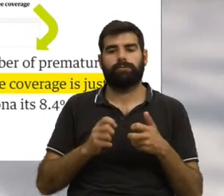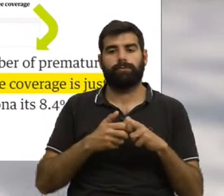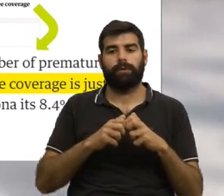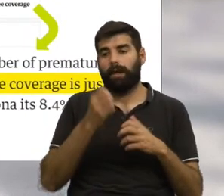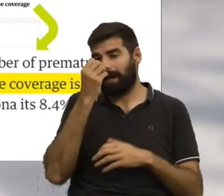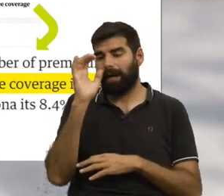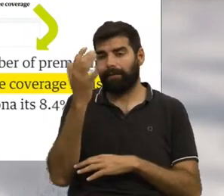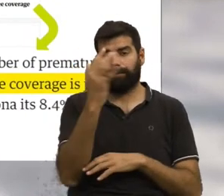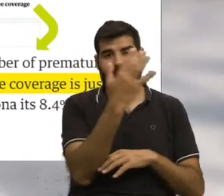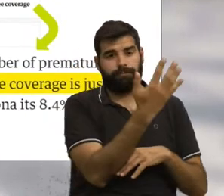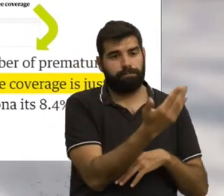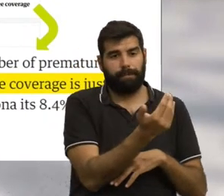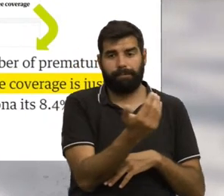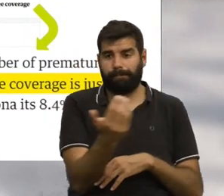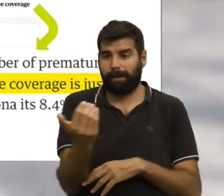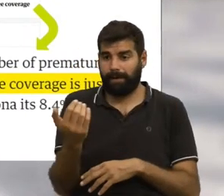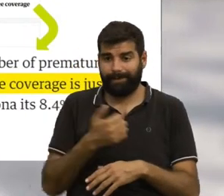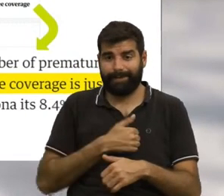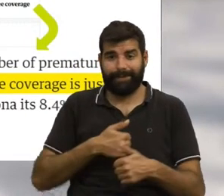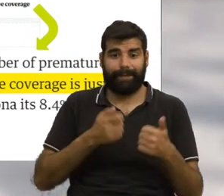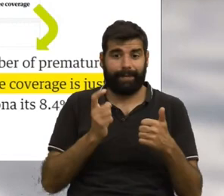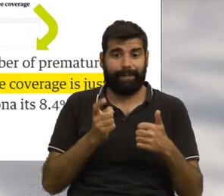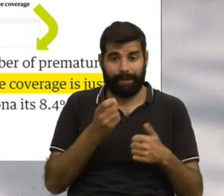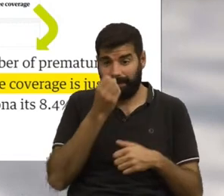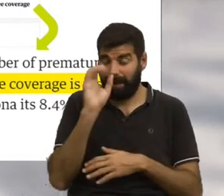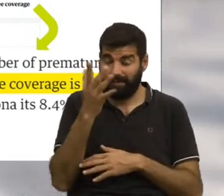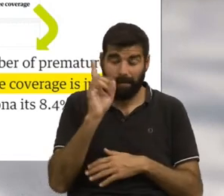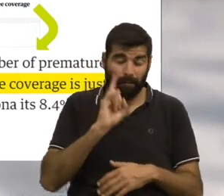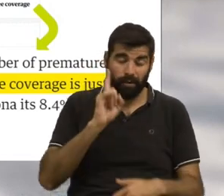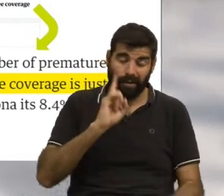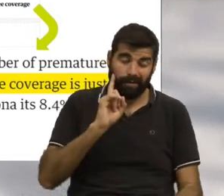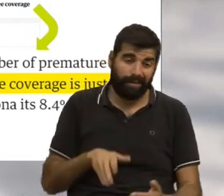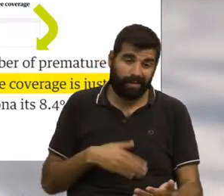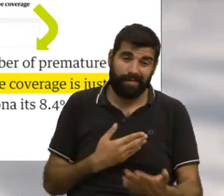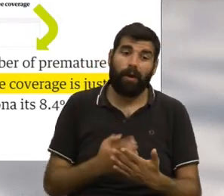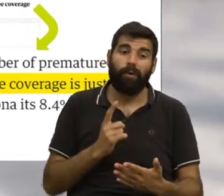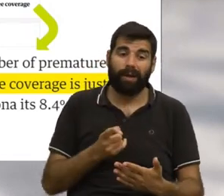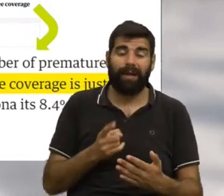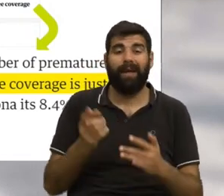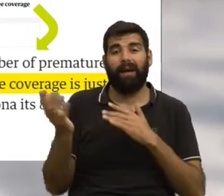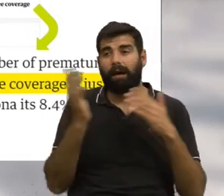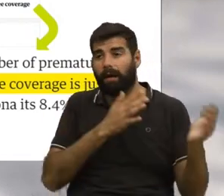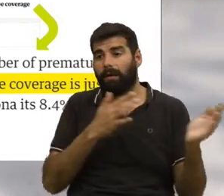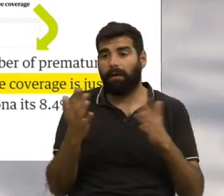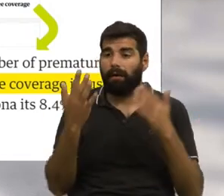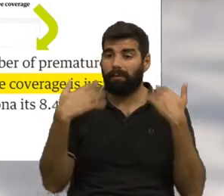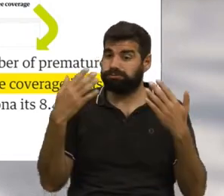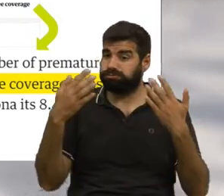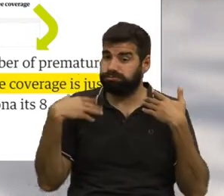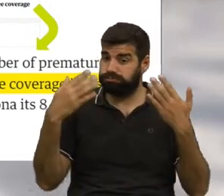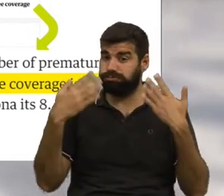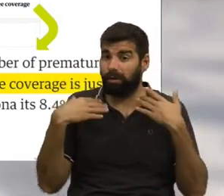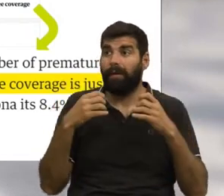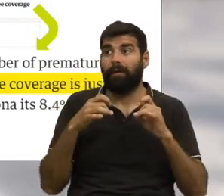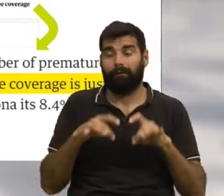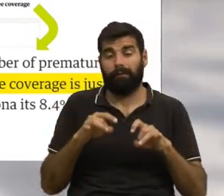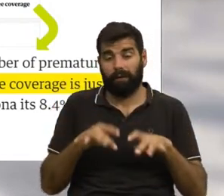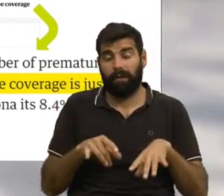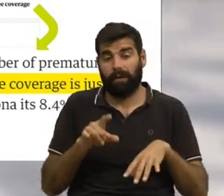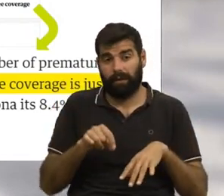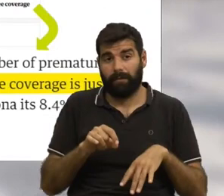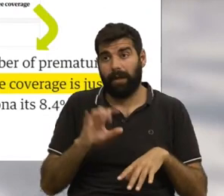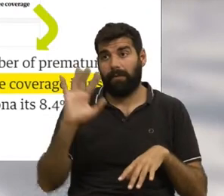problema da falta de árvores da cidade e as árvores são essenciais para fazer face às ondas de calor e às alterações climáticas que têm vindo